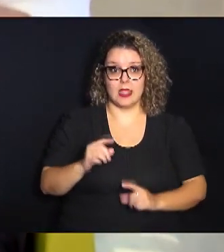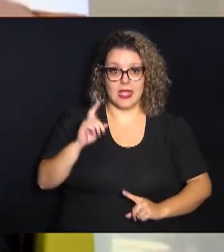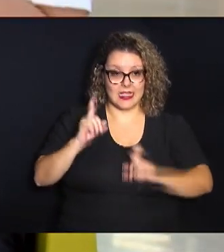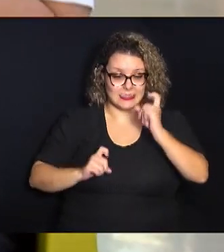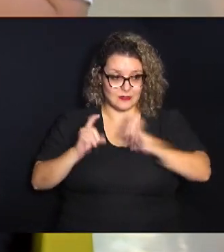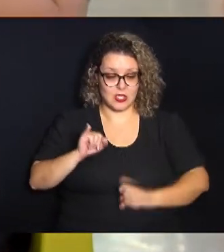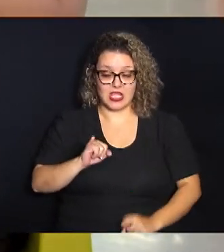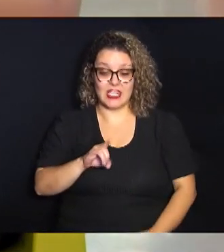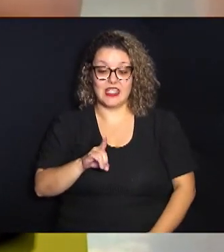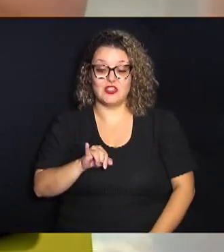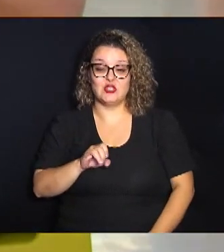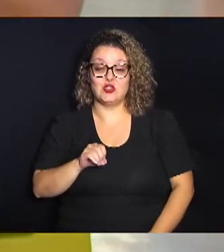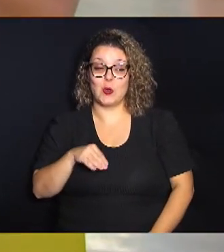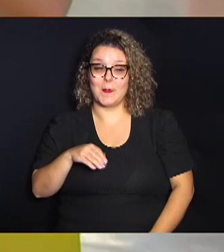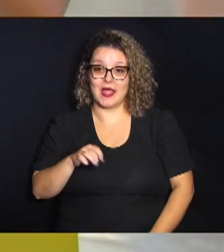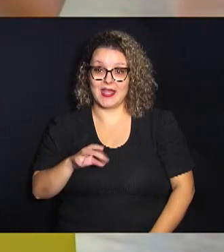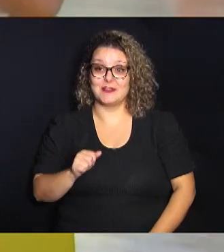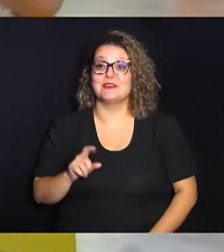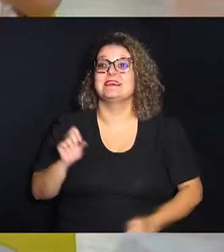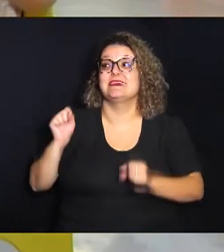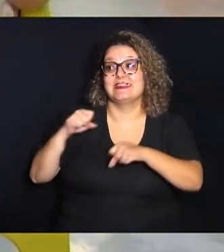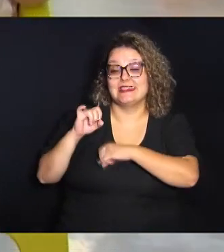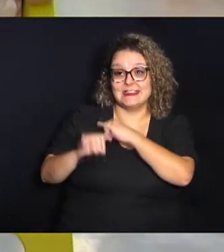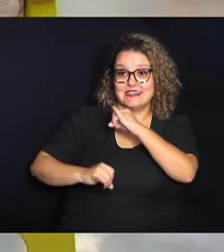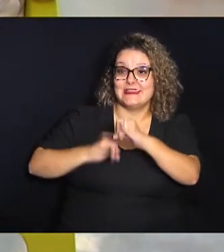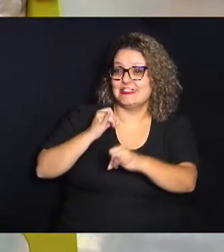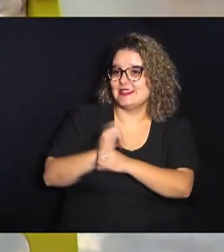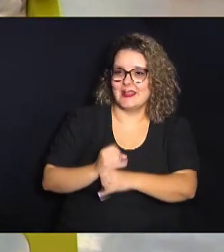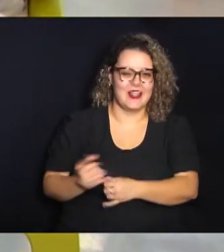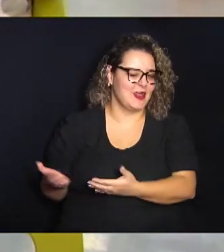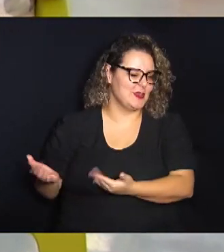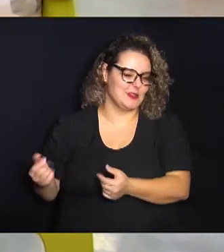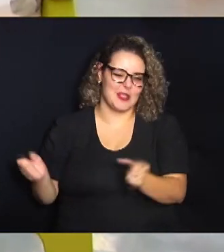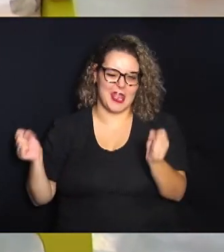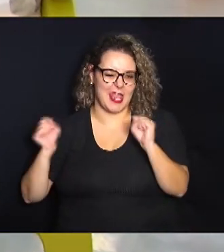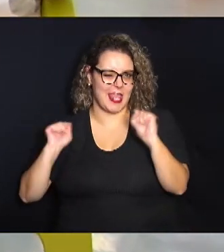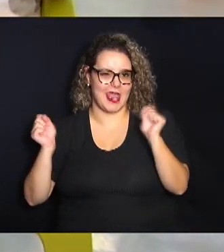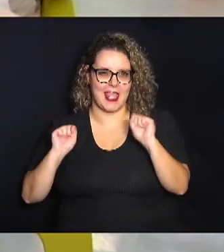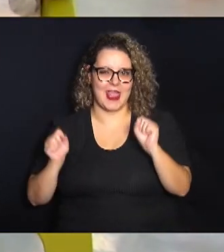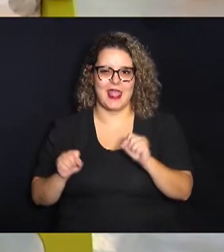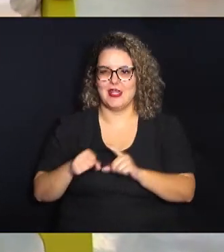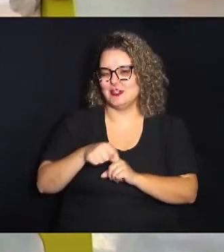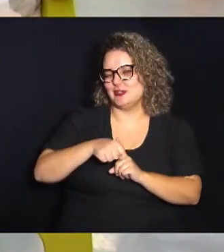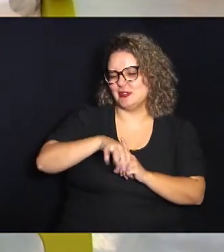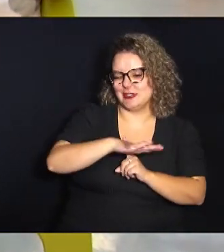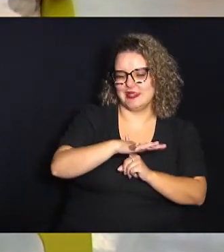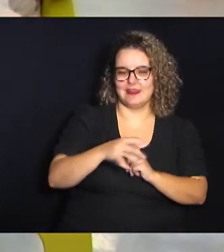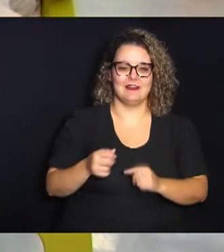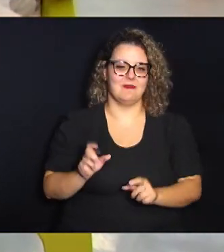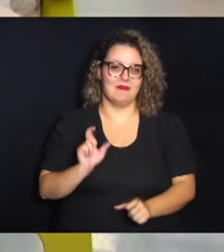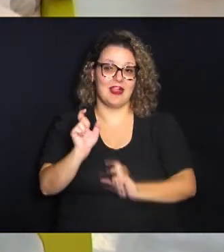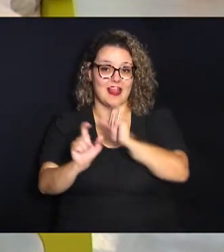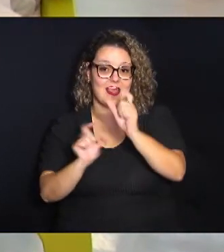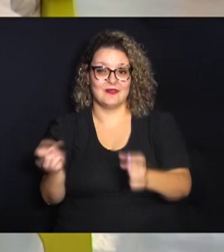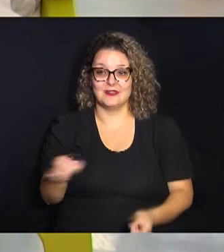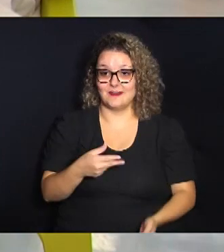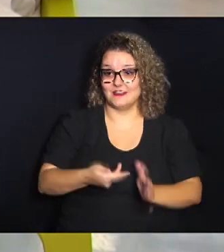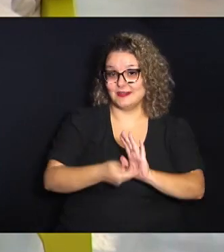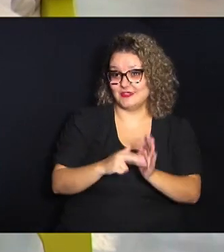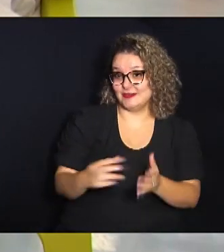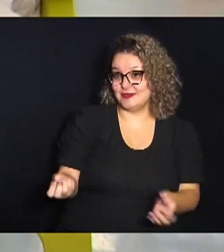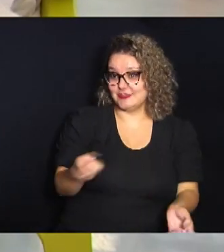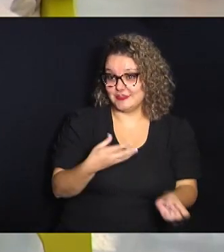sim a internet tem muito disso a juventude adora trazer gírias palavras novas dar novos sentidos novos